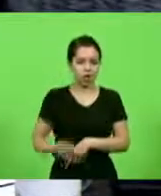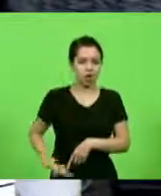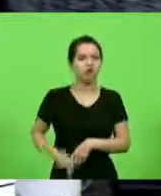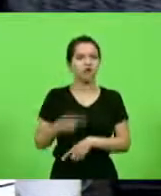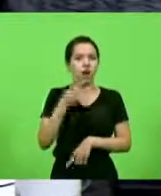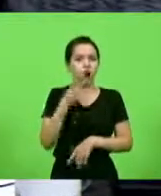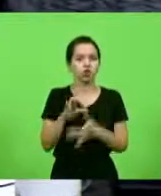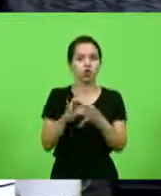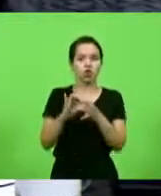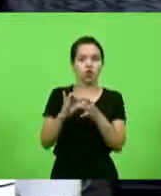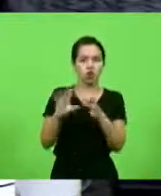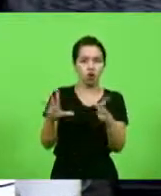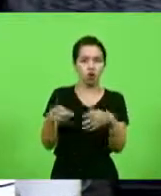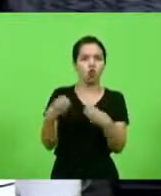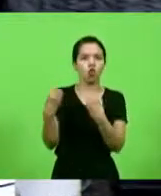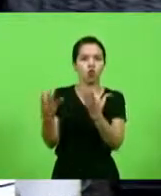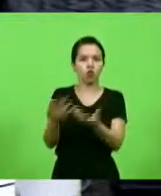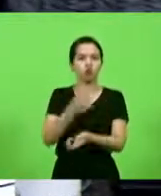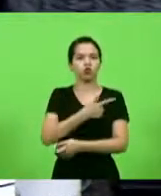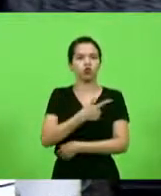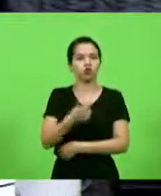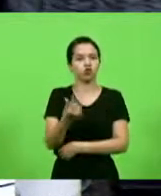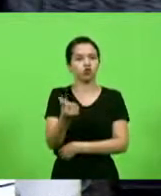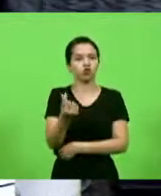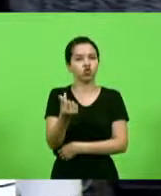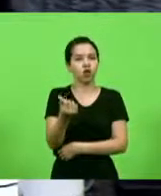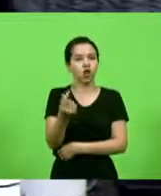convenções, coloca aquela imagem lá, por favor,